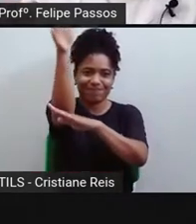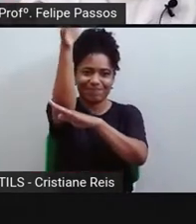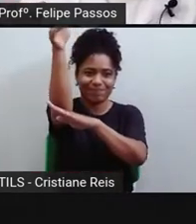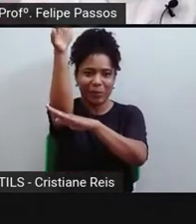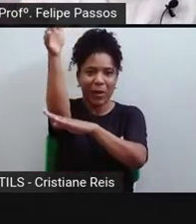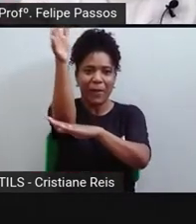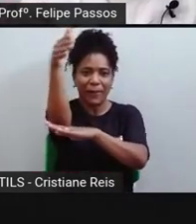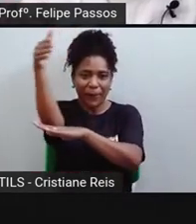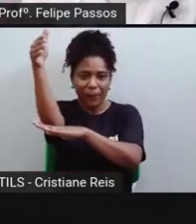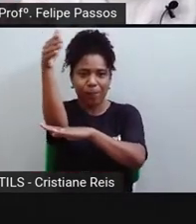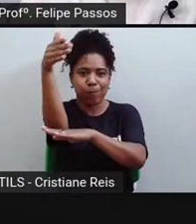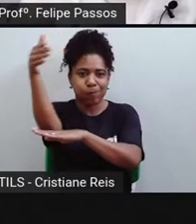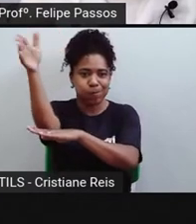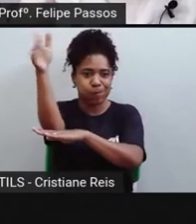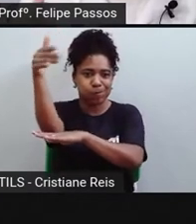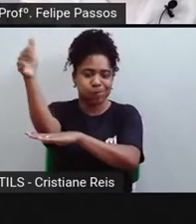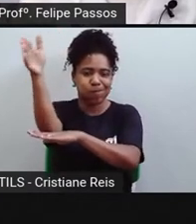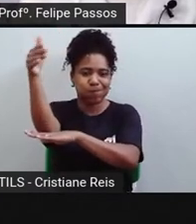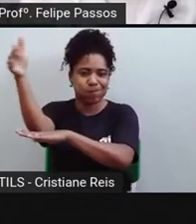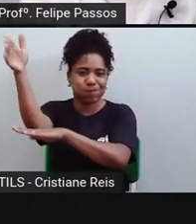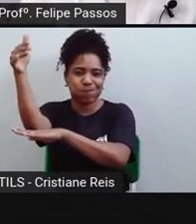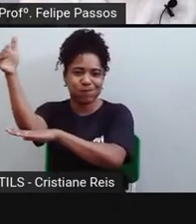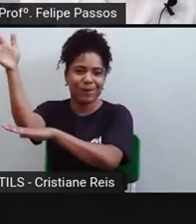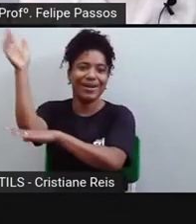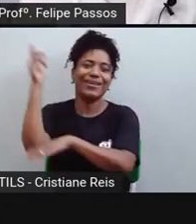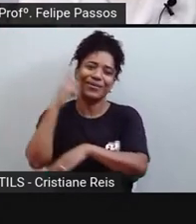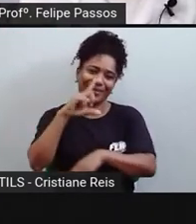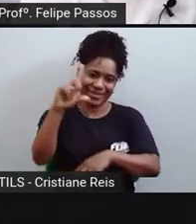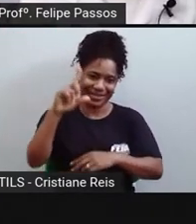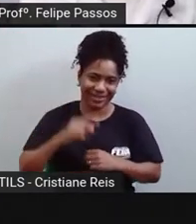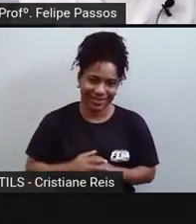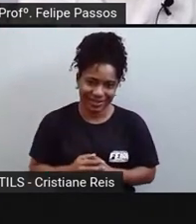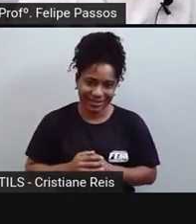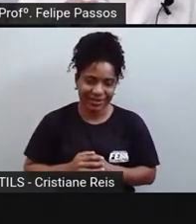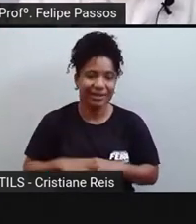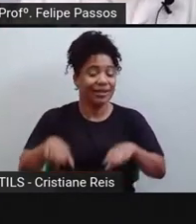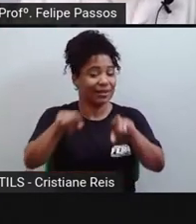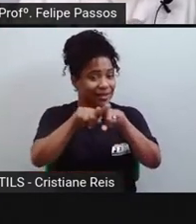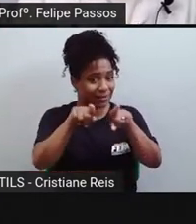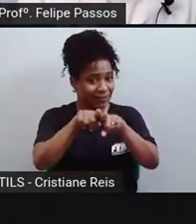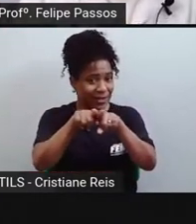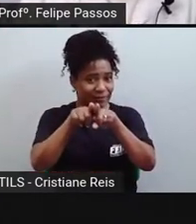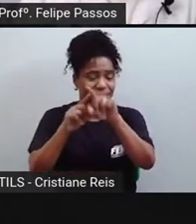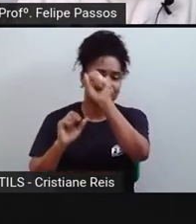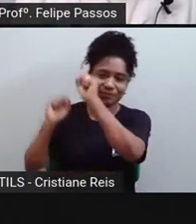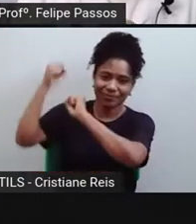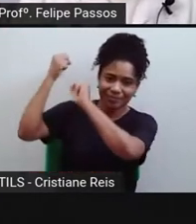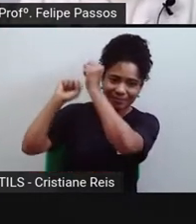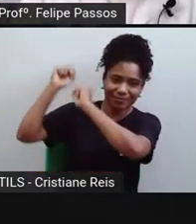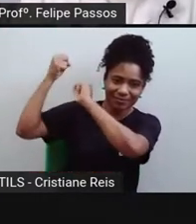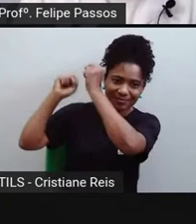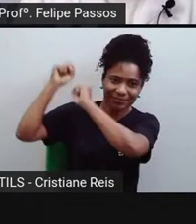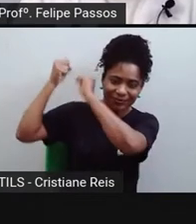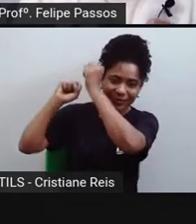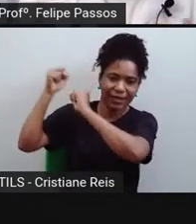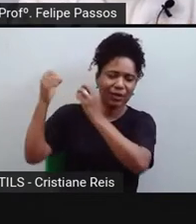Mas tem algo também que é bem antigo, que são os moinhos. Ao invés da pessoa ter que machucar, moer